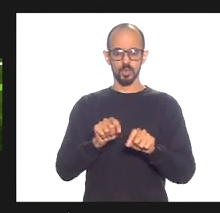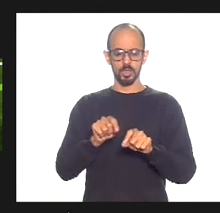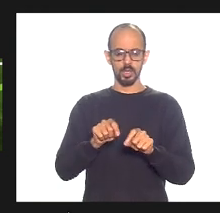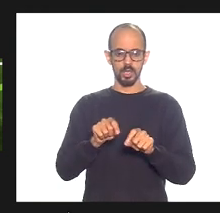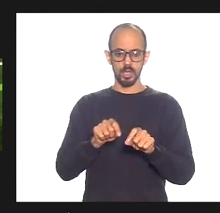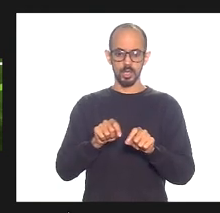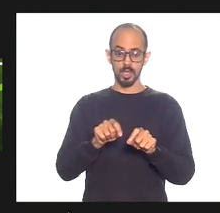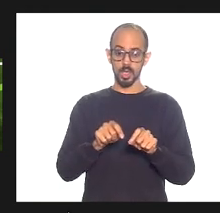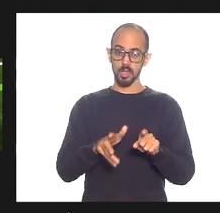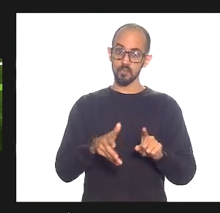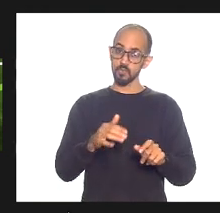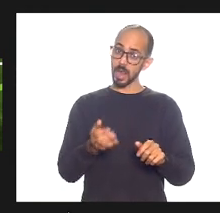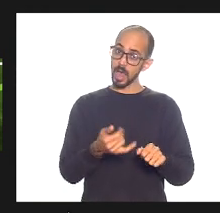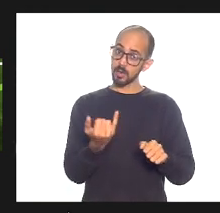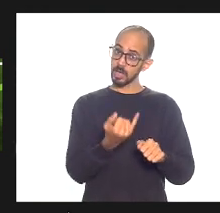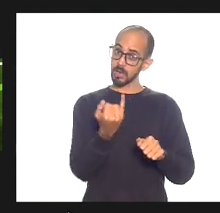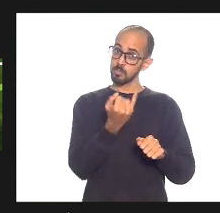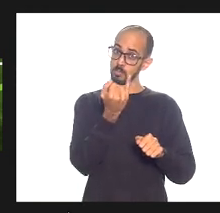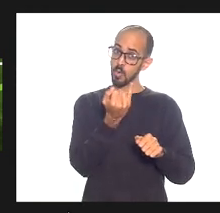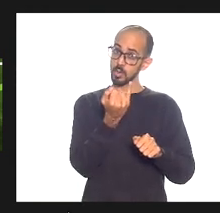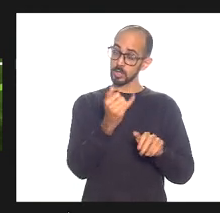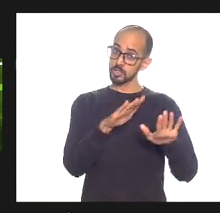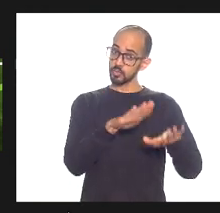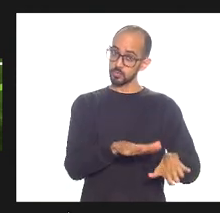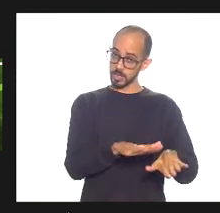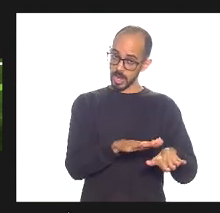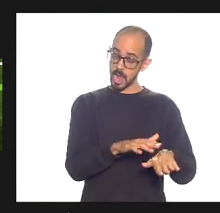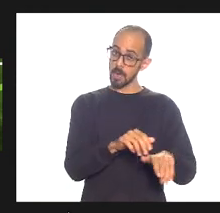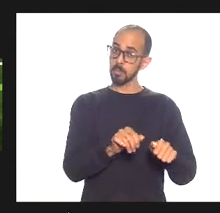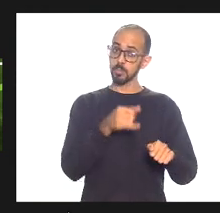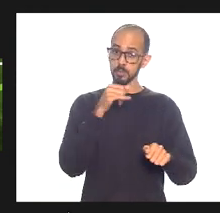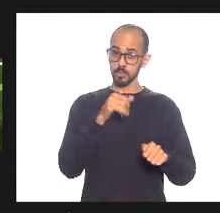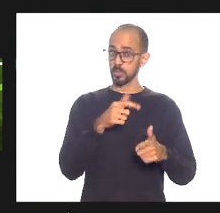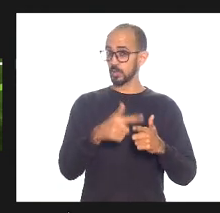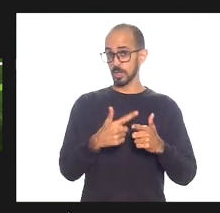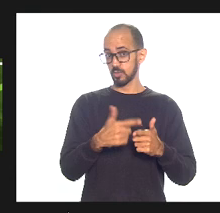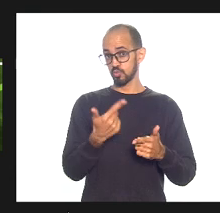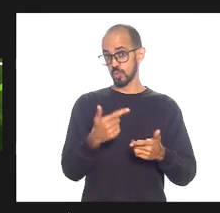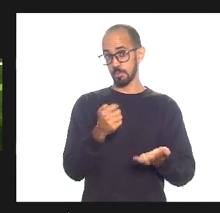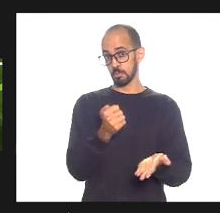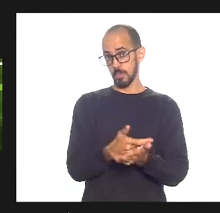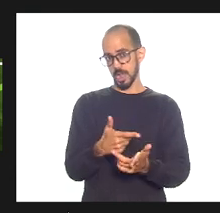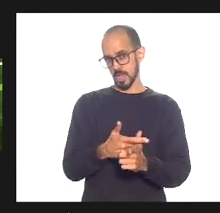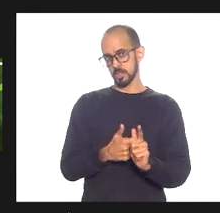exaltaram a importância do Rio de Janeiro ficar no regime por conta do não pagamento da dívida de como seria